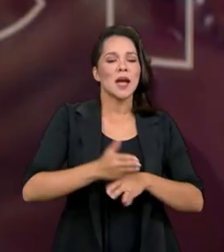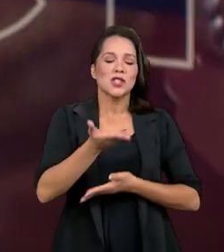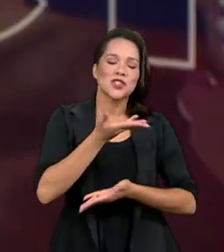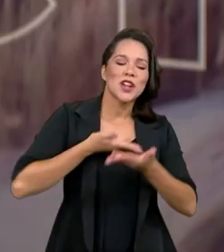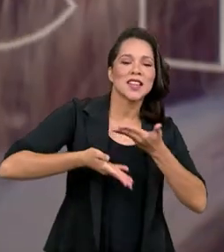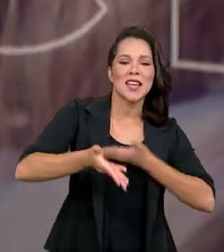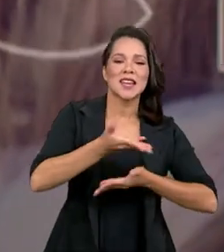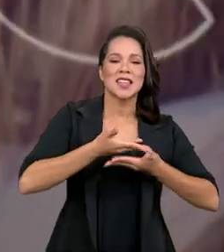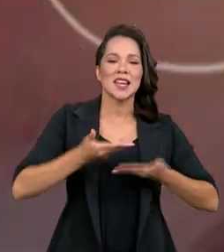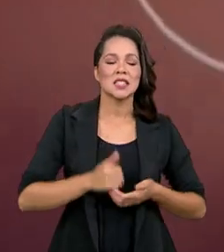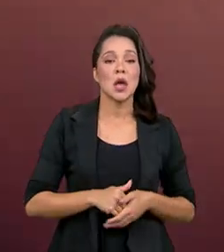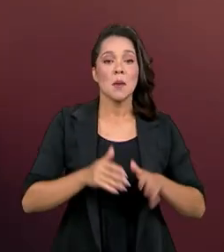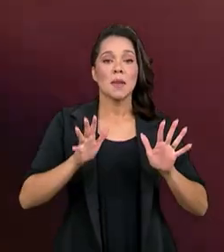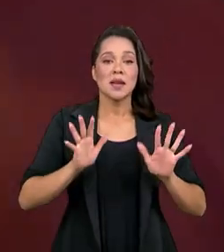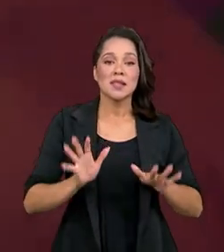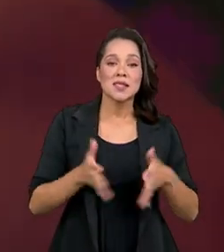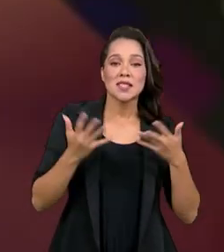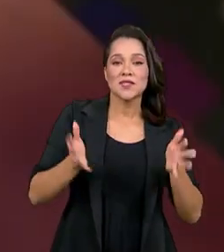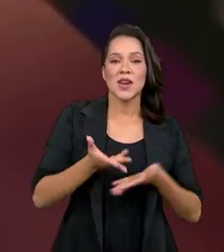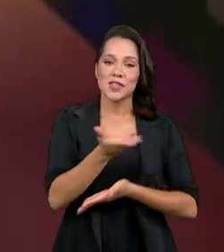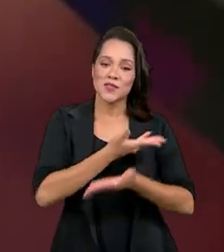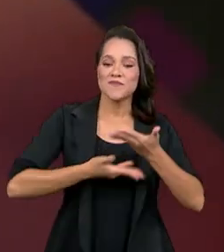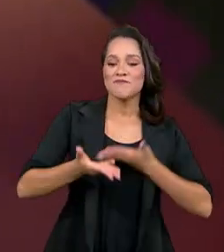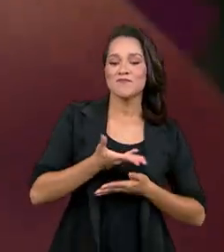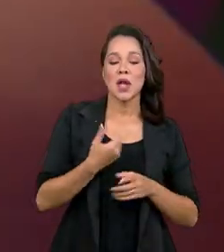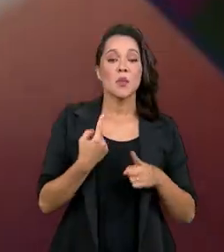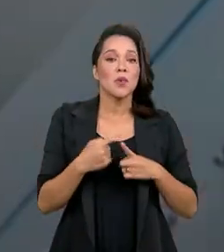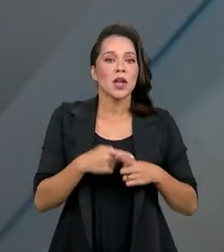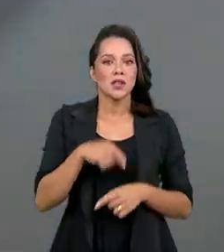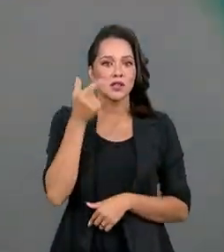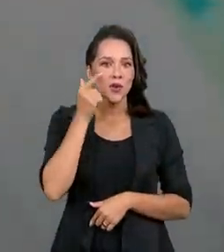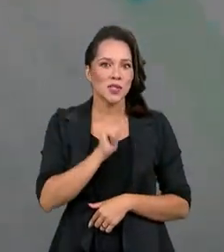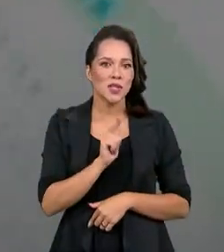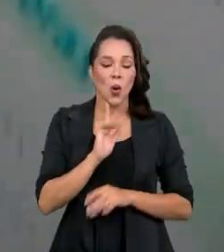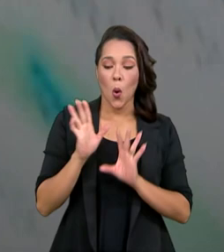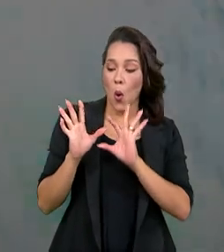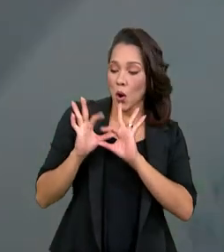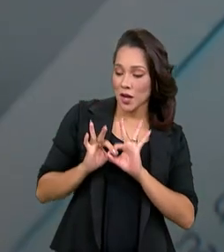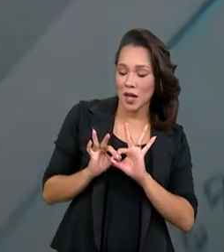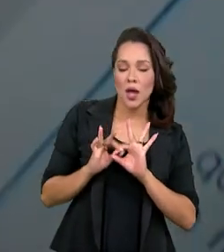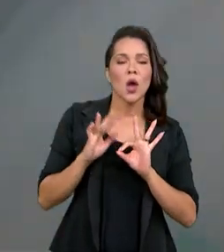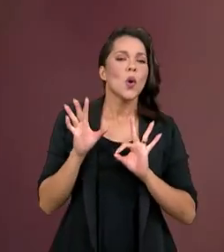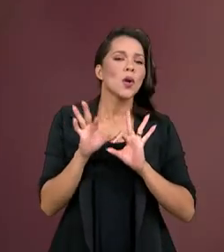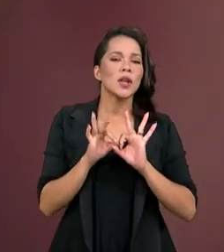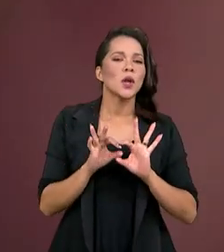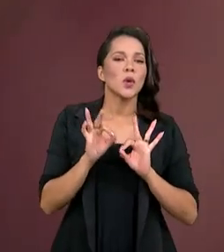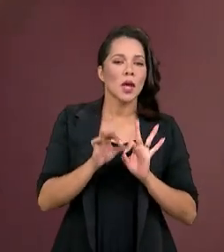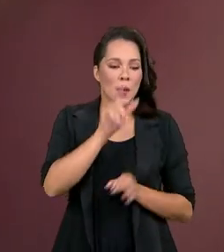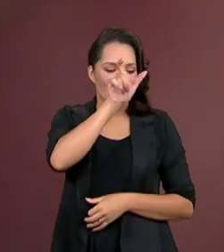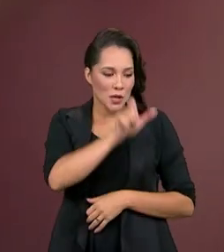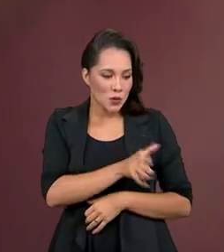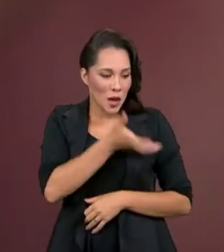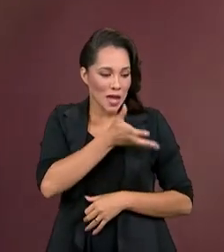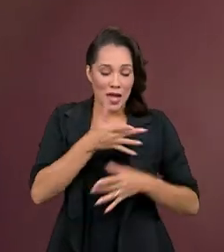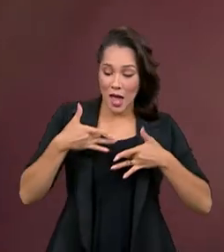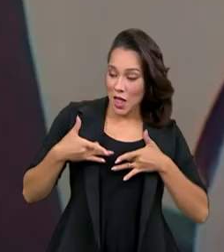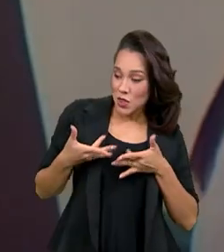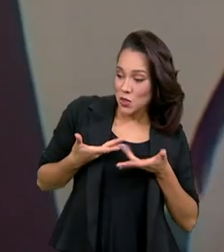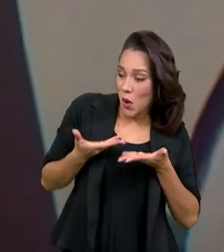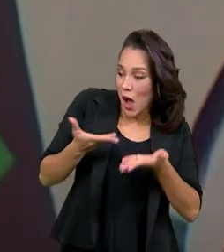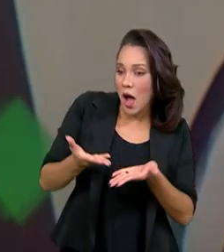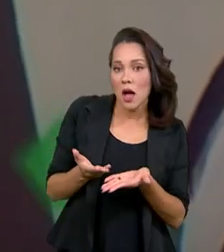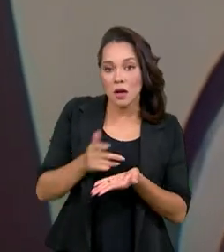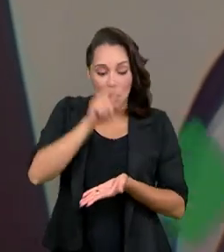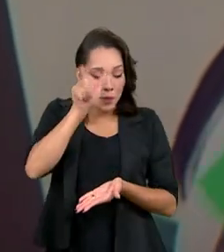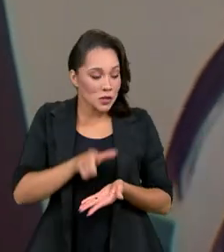programa para incentivar a solidariedade? É porque nós conseguimos conectar. Conectar quem quer doar com quem precisa de ajuda.